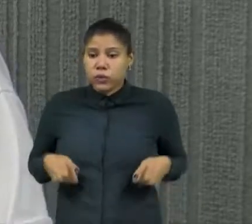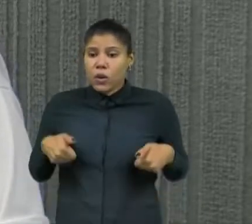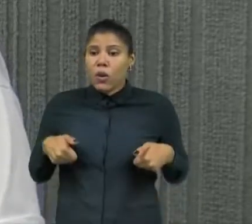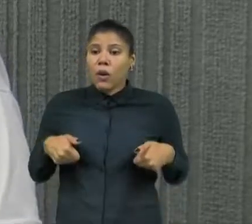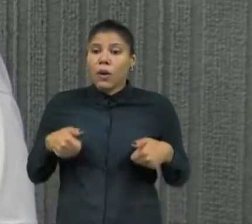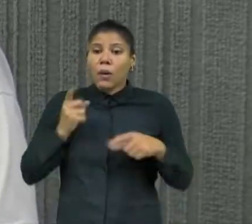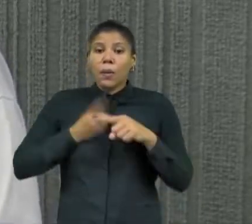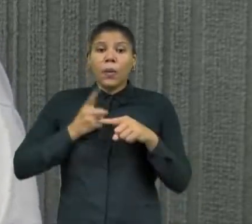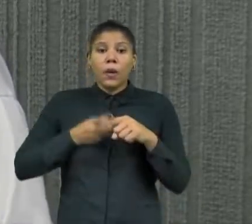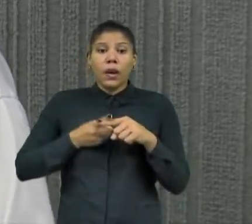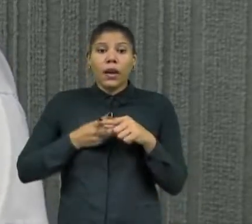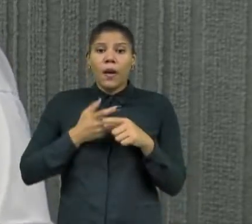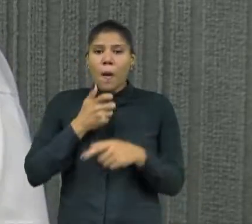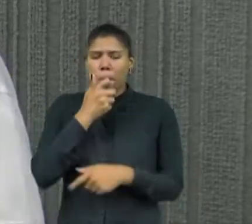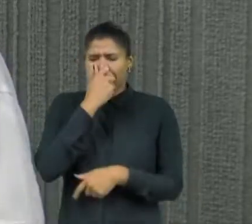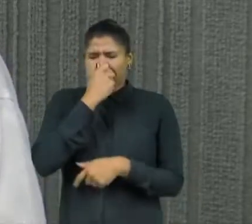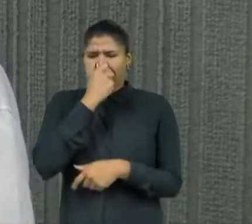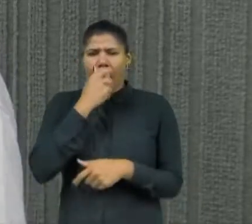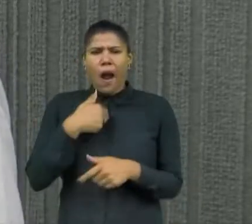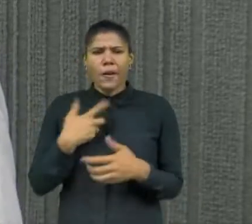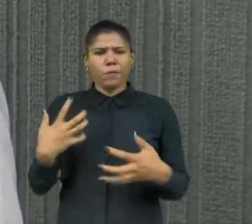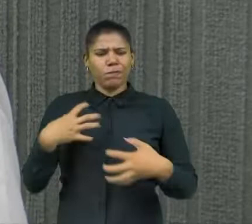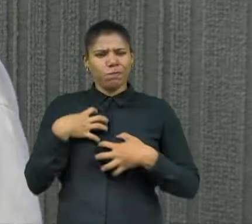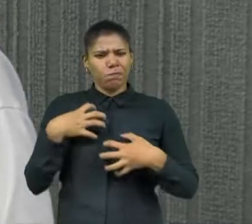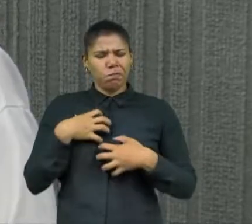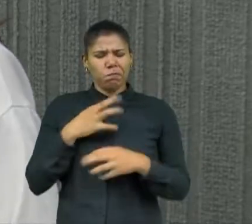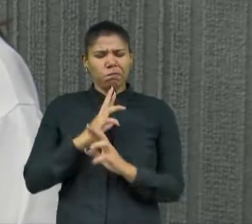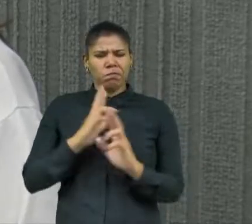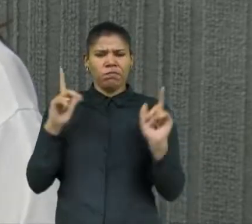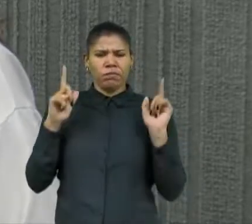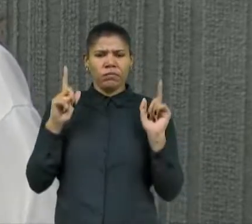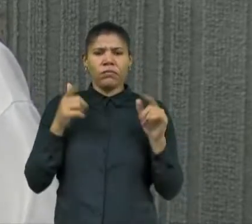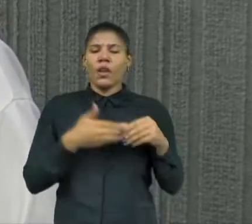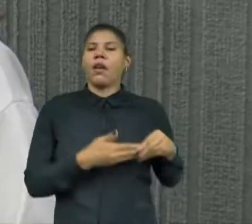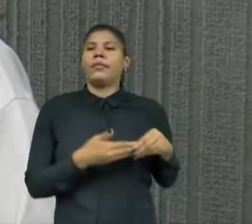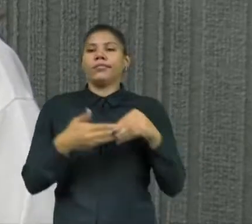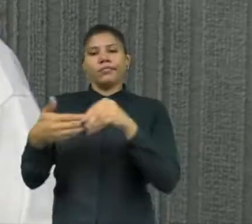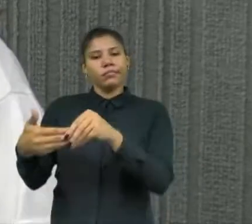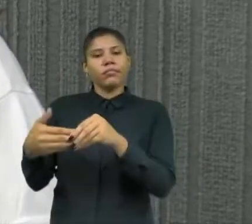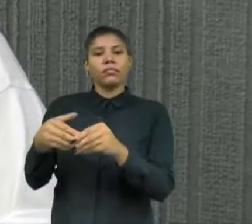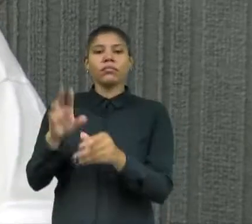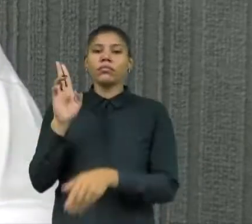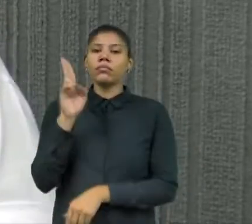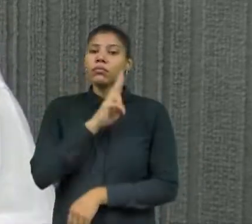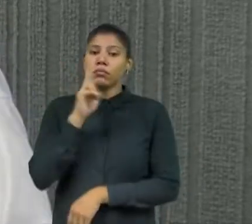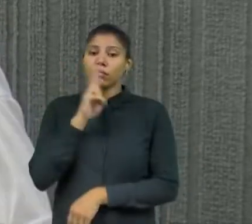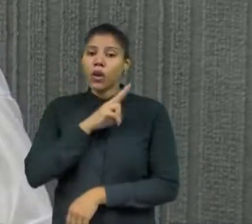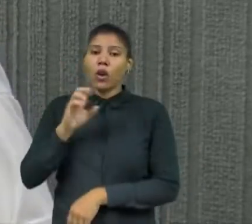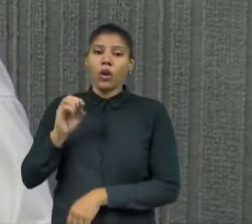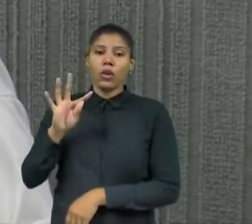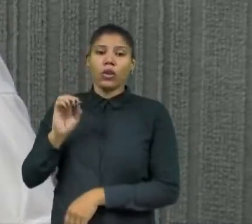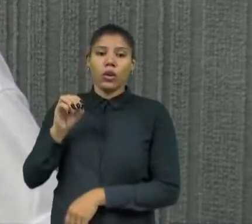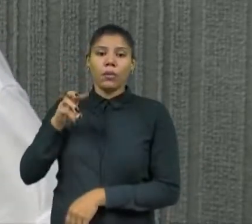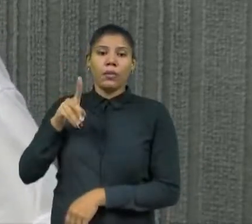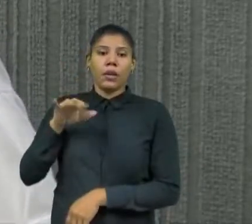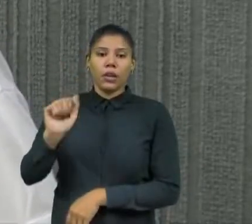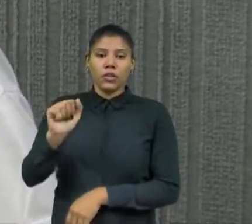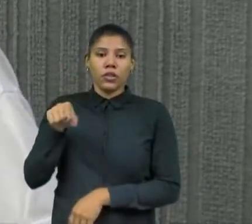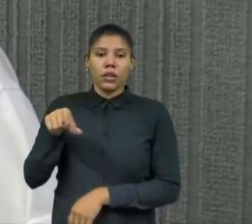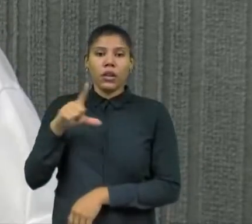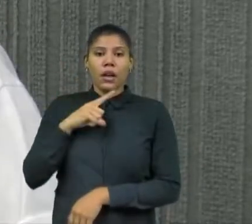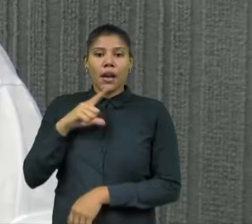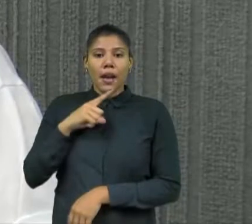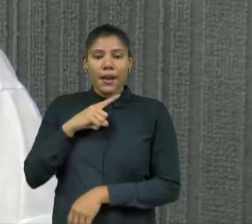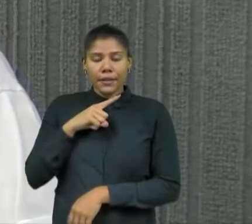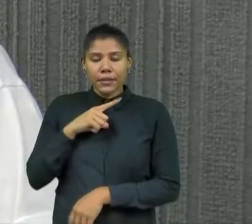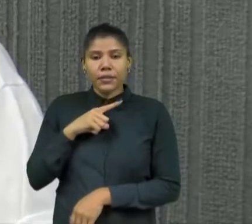isso foi muito estranho, né? Meu marido achou muito estranho e me levou na emergência, onde o médico foi descobrir que ele pediu uma ultrassom com